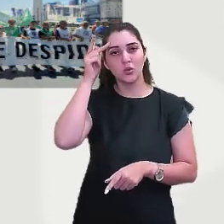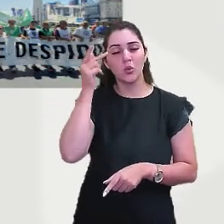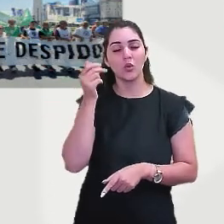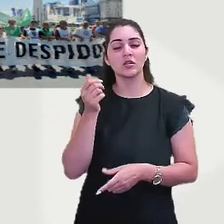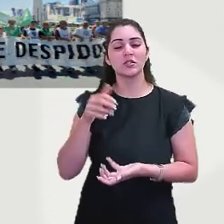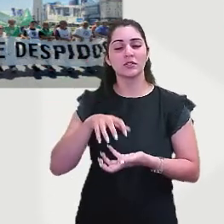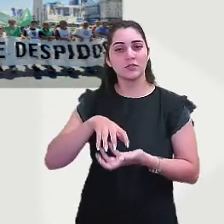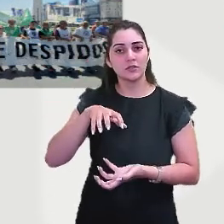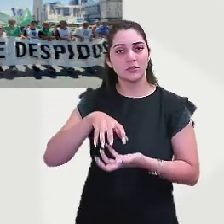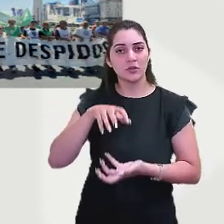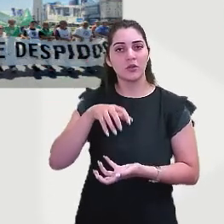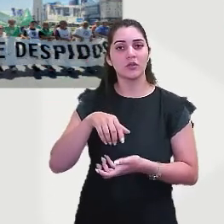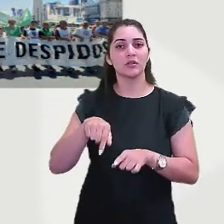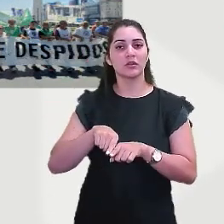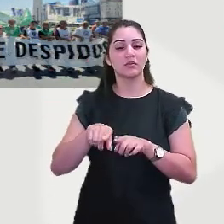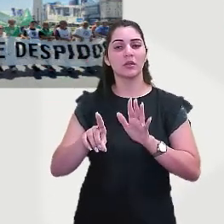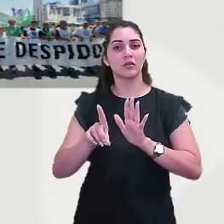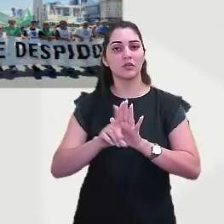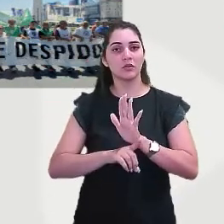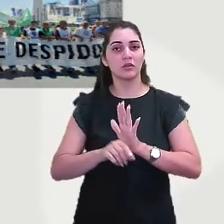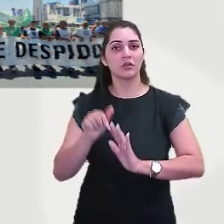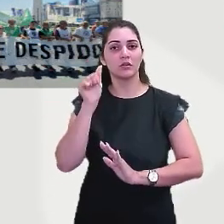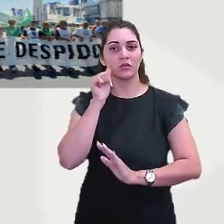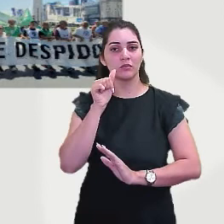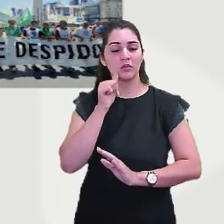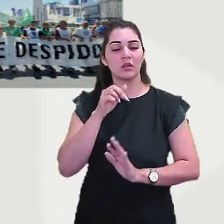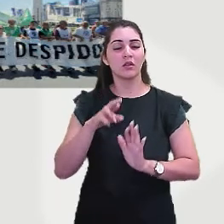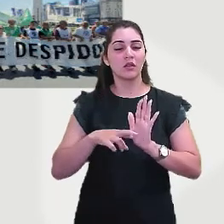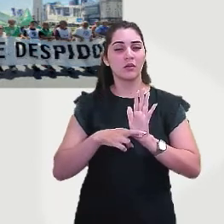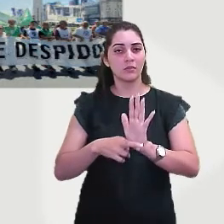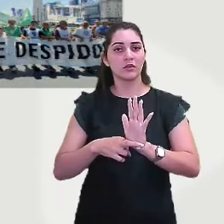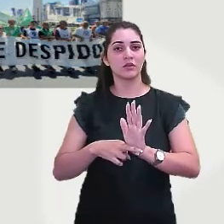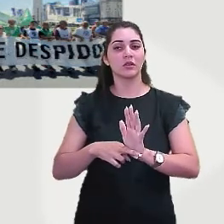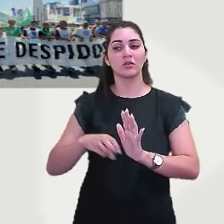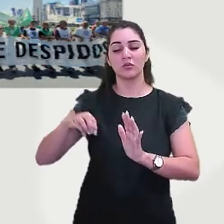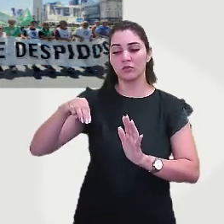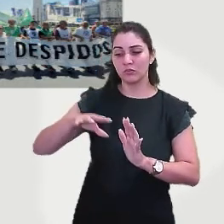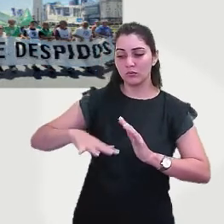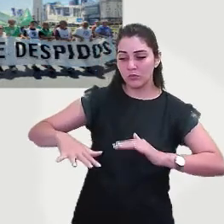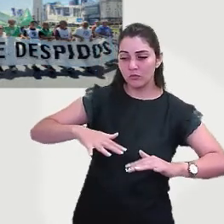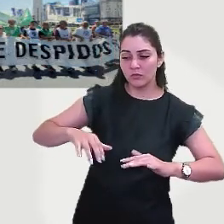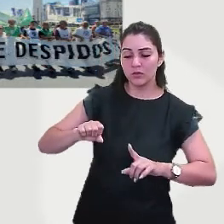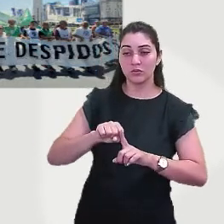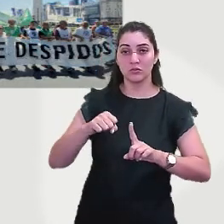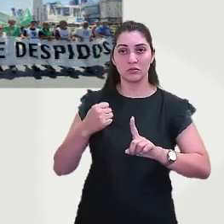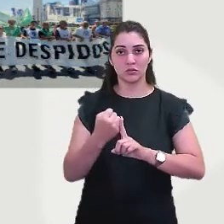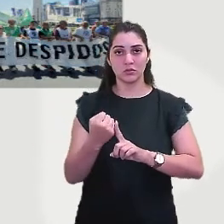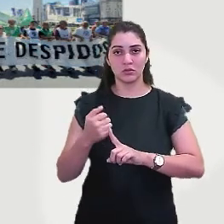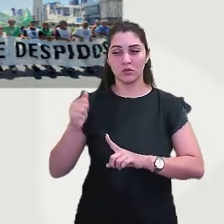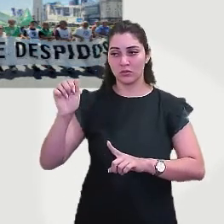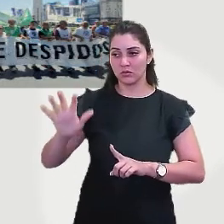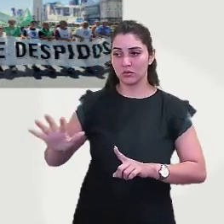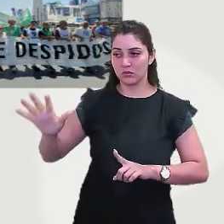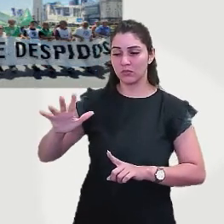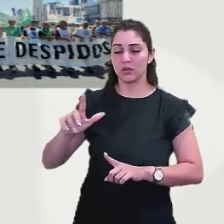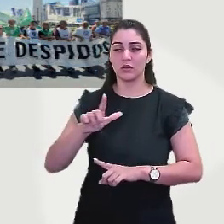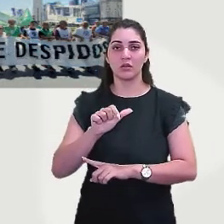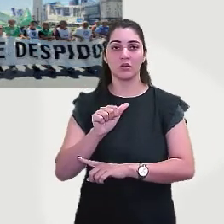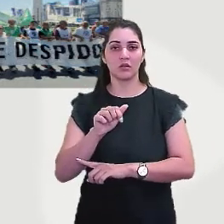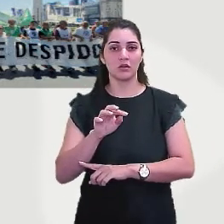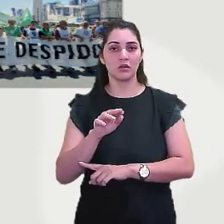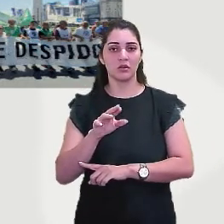são representadas por movimentos sociais na América Latina. Então, esse é um panorama geral